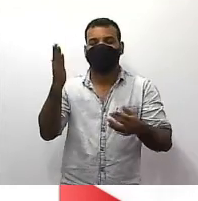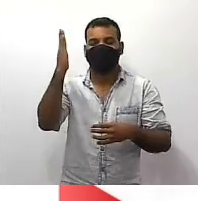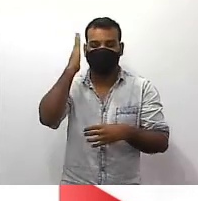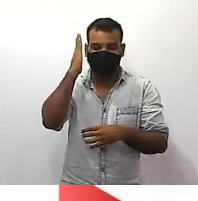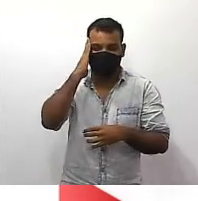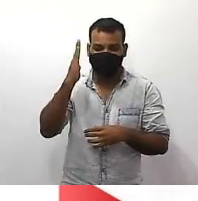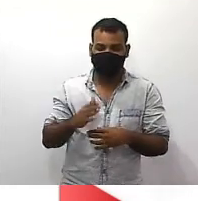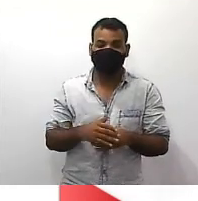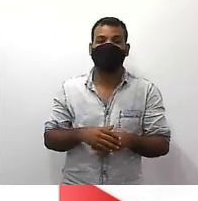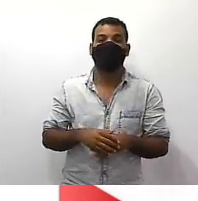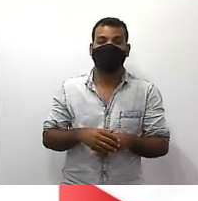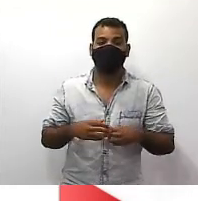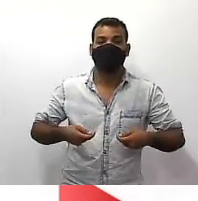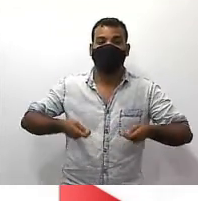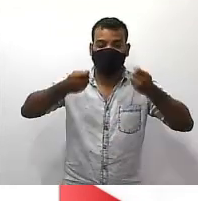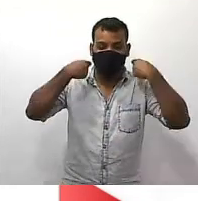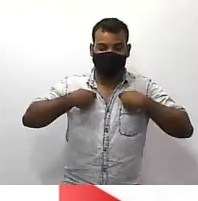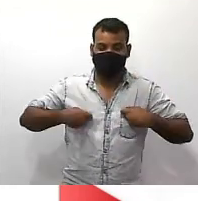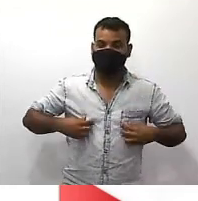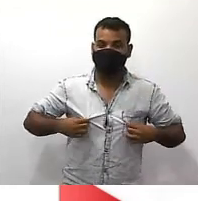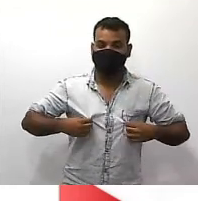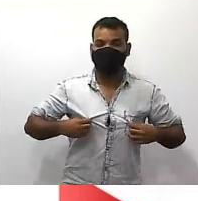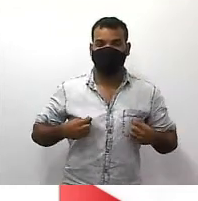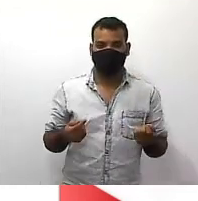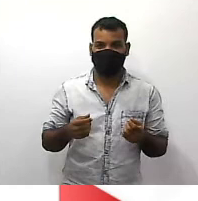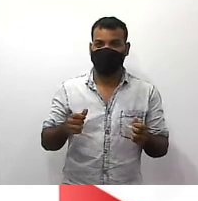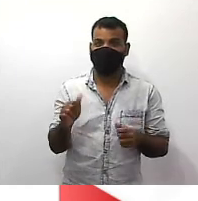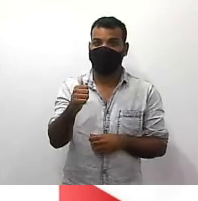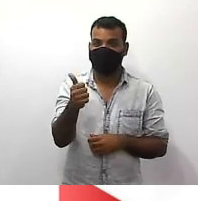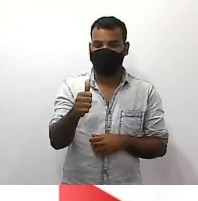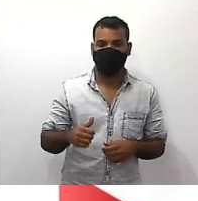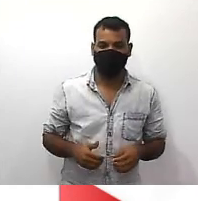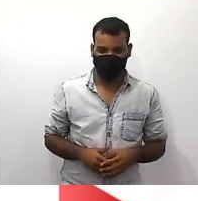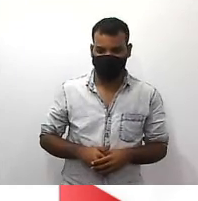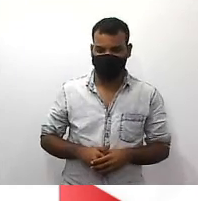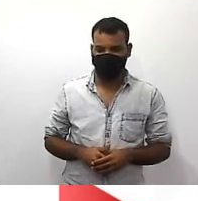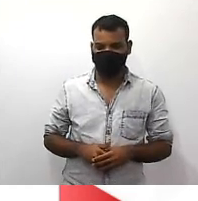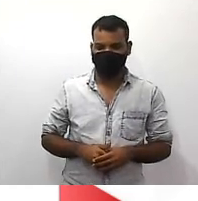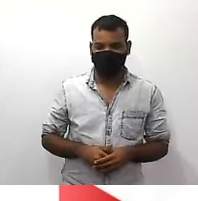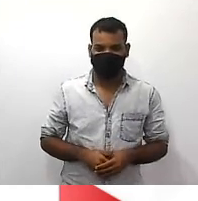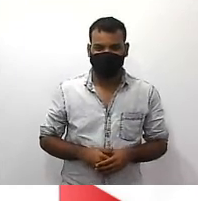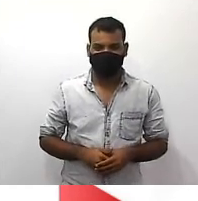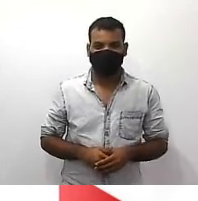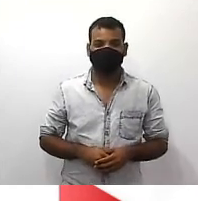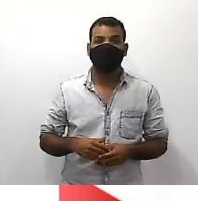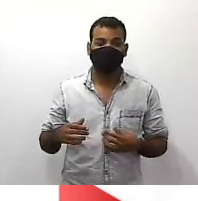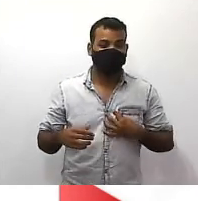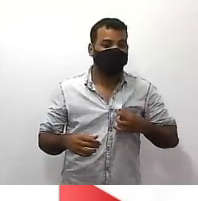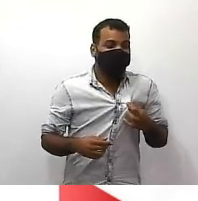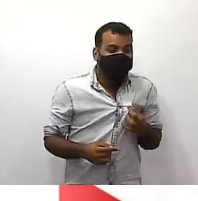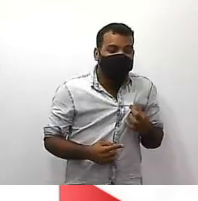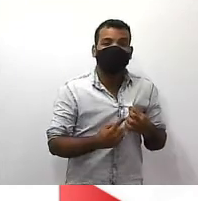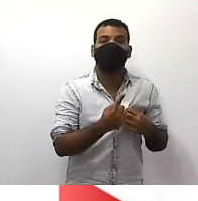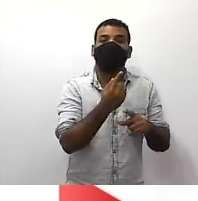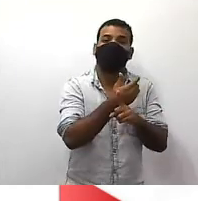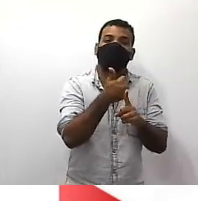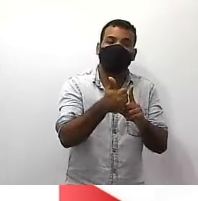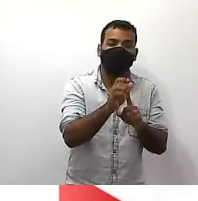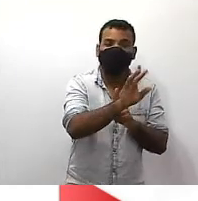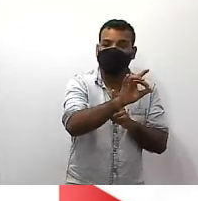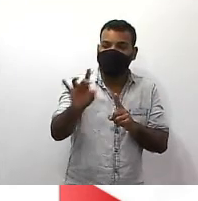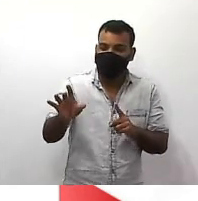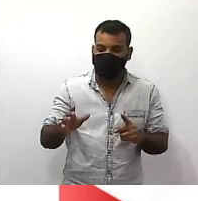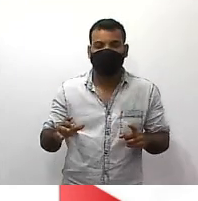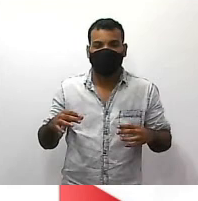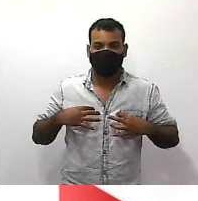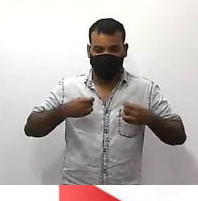confeccionados 11 a ventais tá o que é meio metro para cada um simples assim tá tranquilo